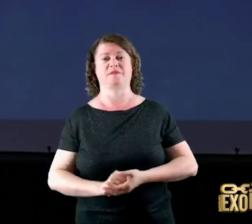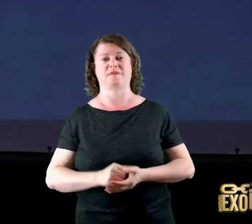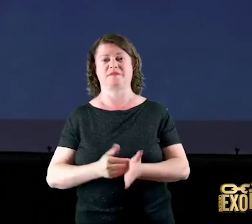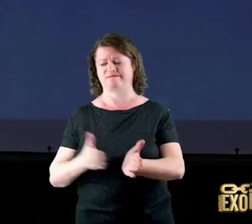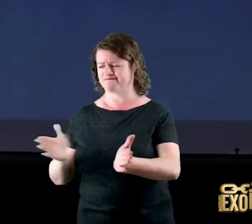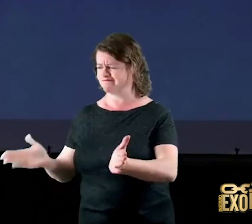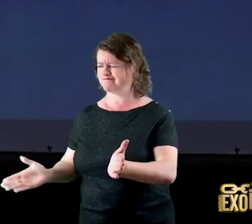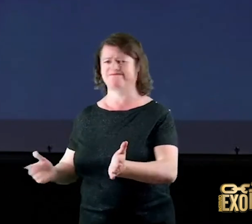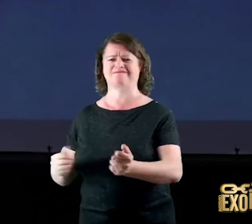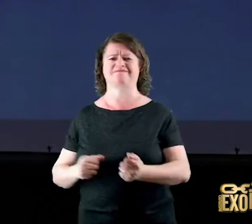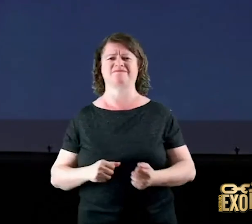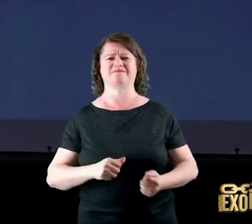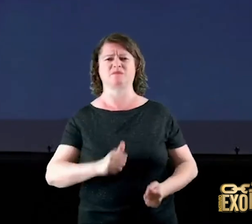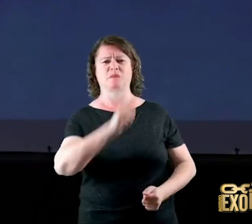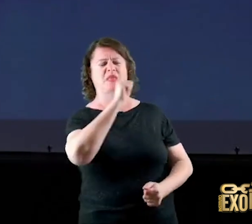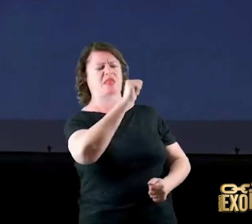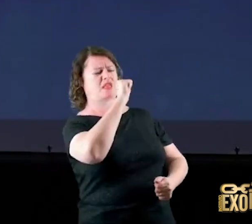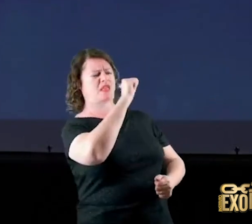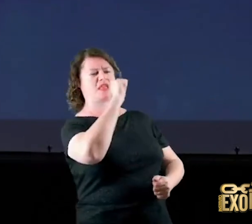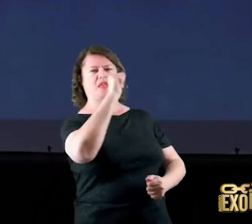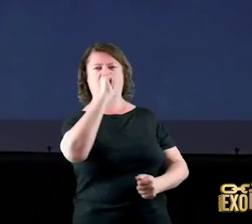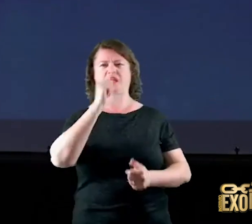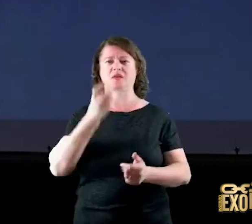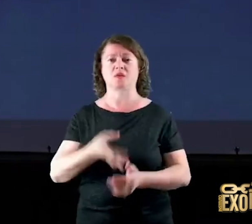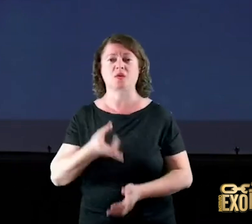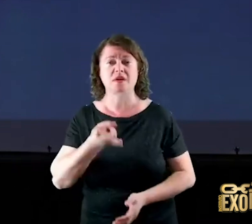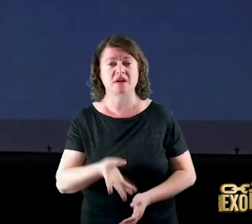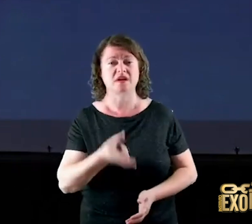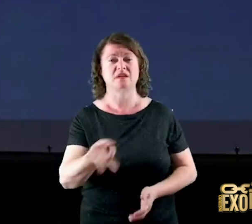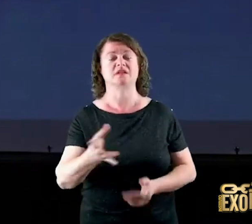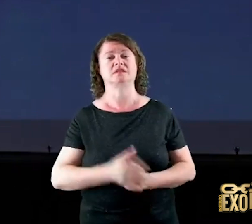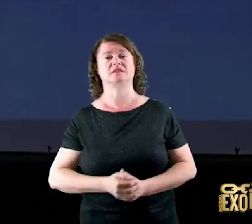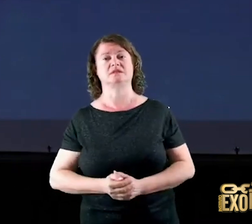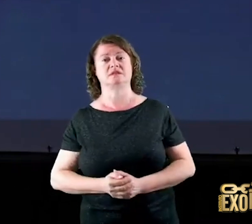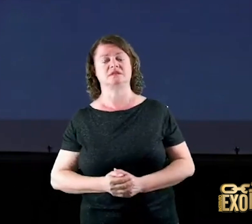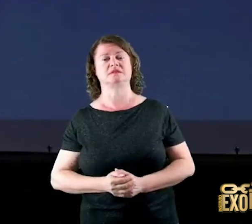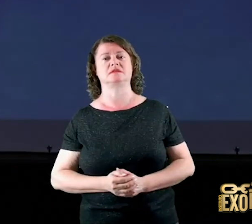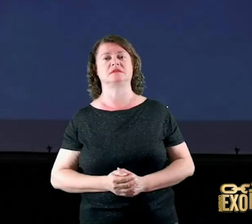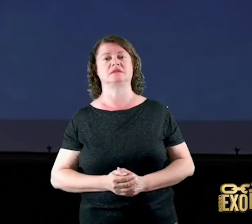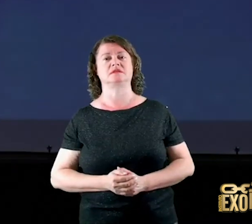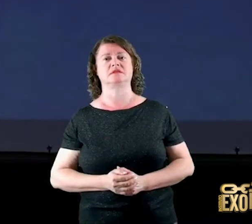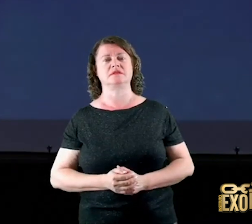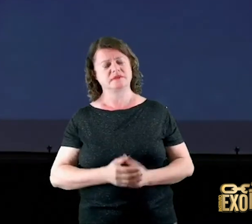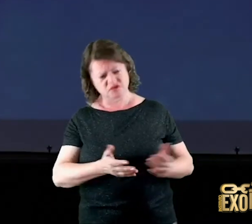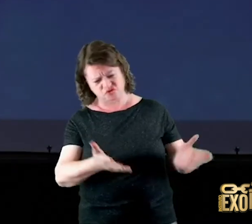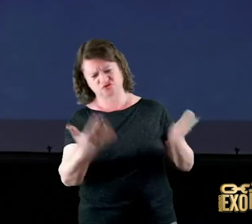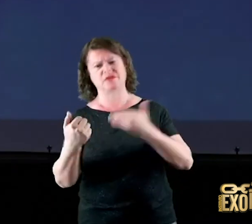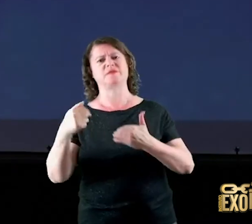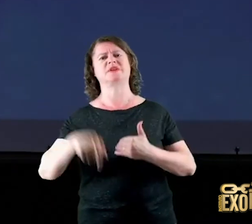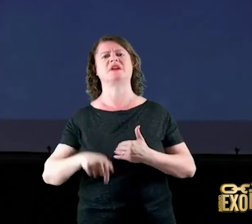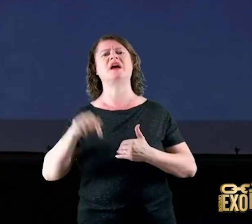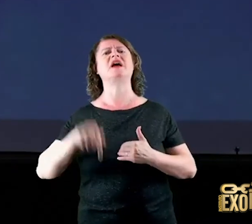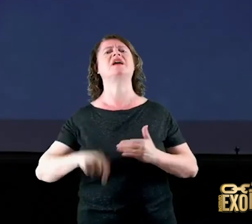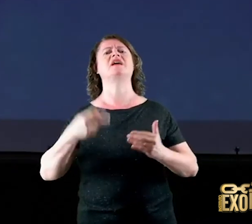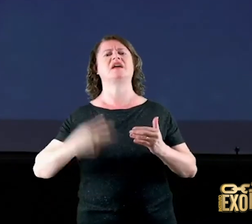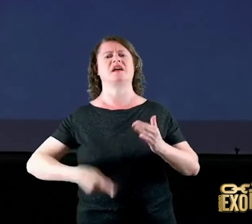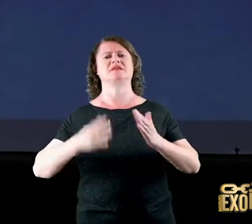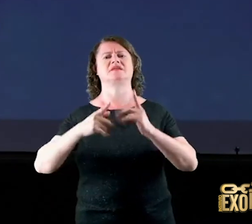os bêbados os drogados porque essa igreja aqui é do Senhor